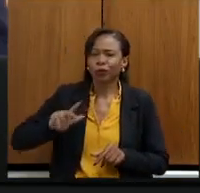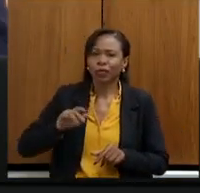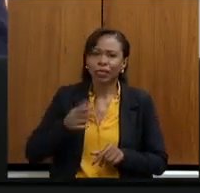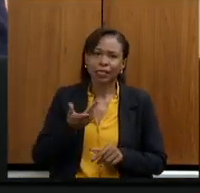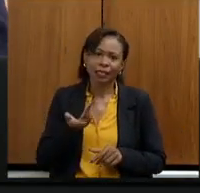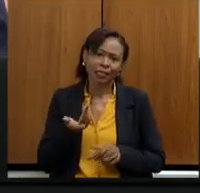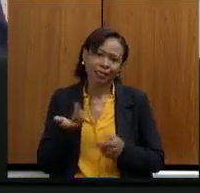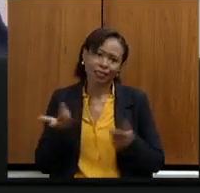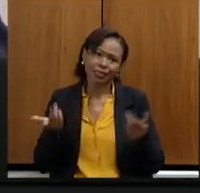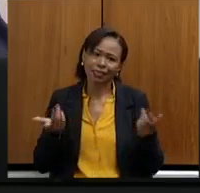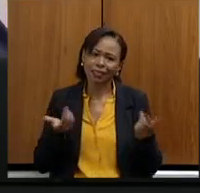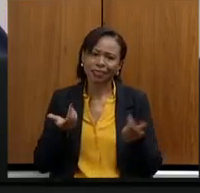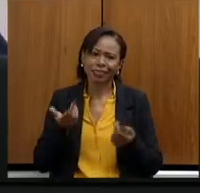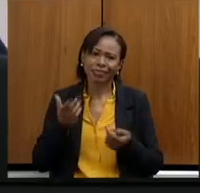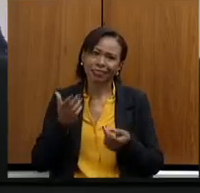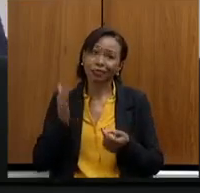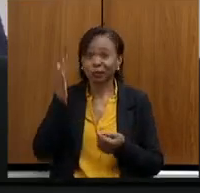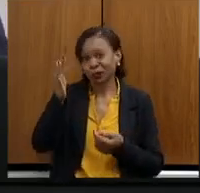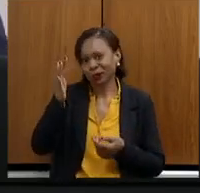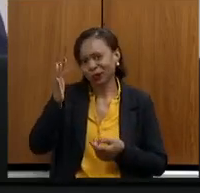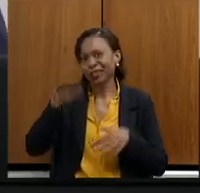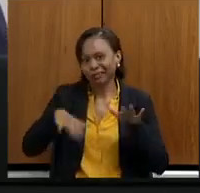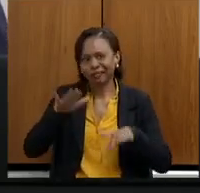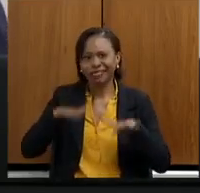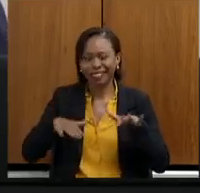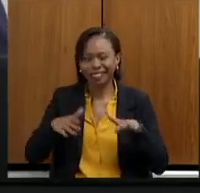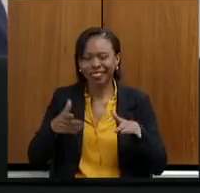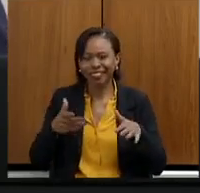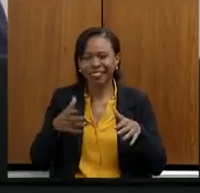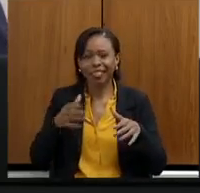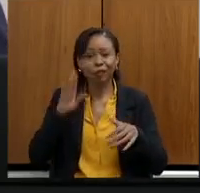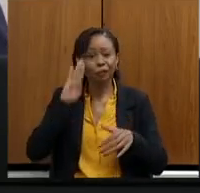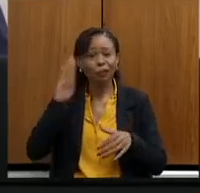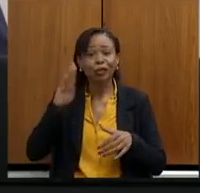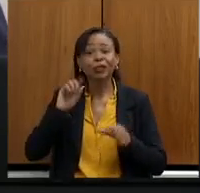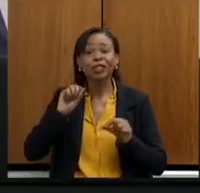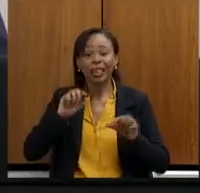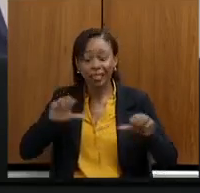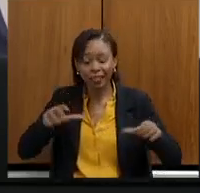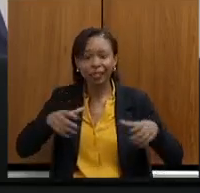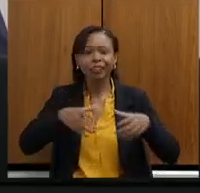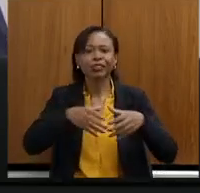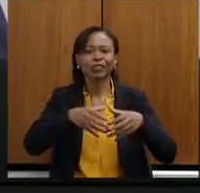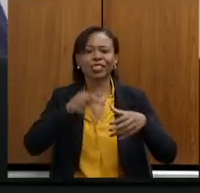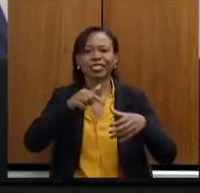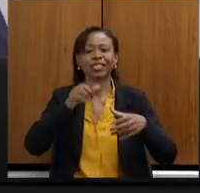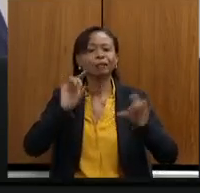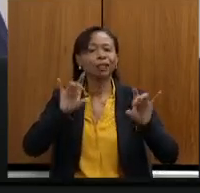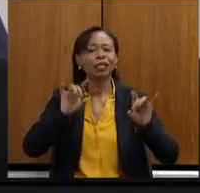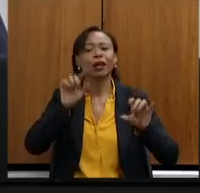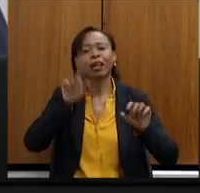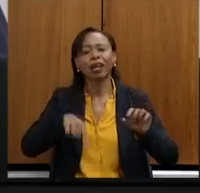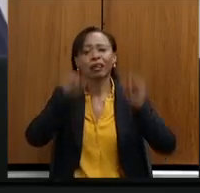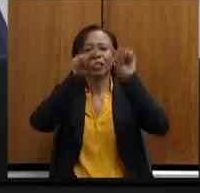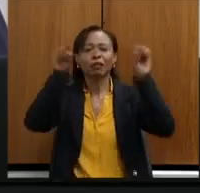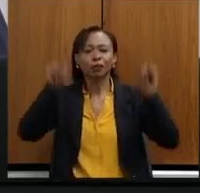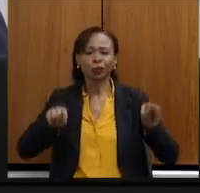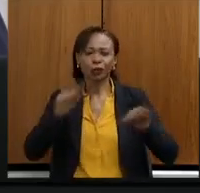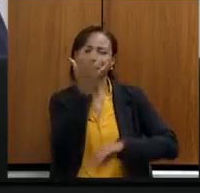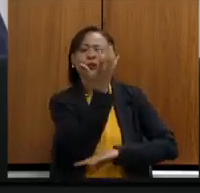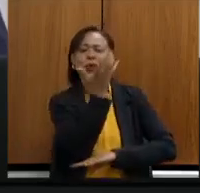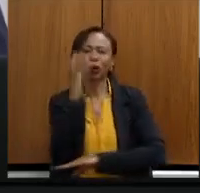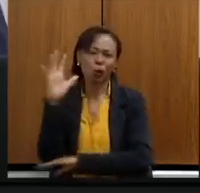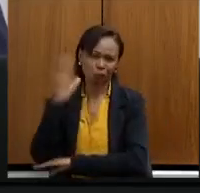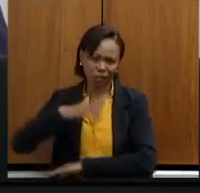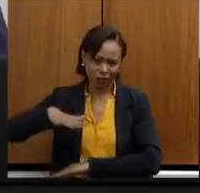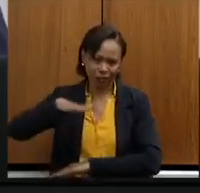espero um dia ser, principalmente, de uma categoria tão especial para mim, que é os servidores do meio ambiente, mas